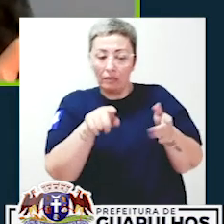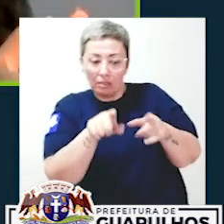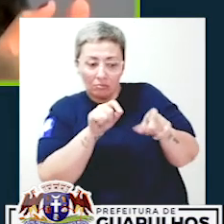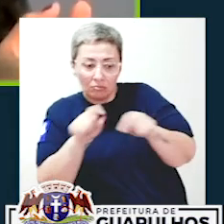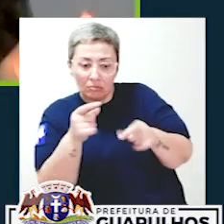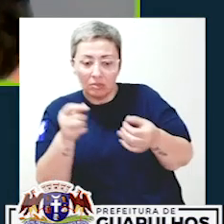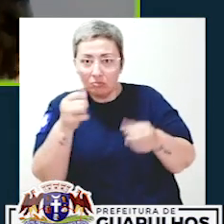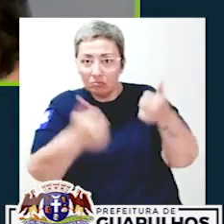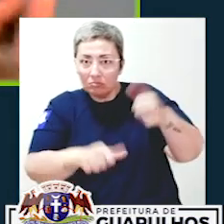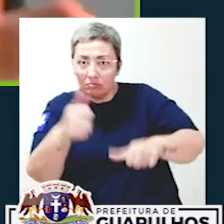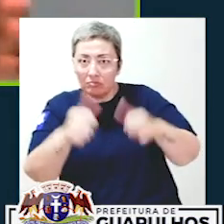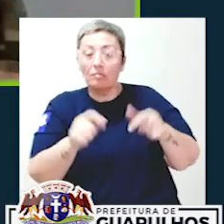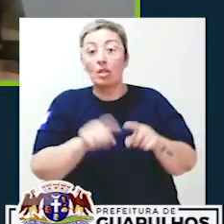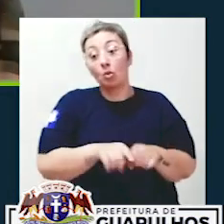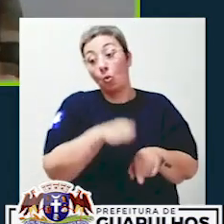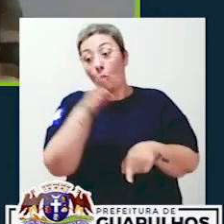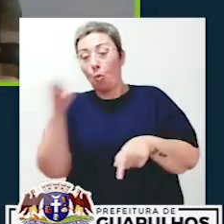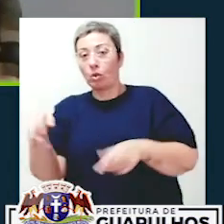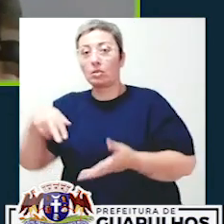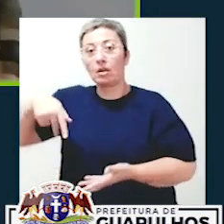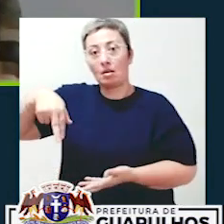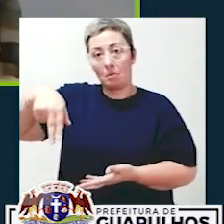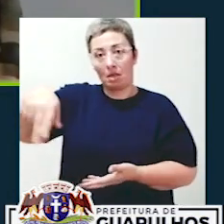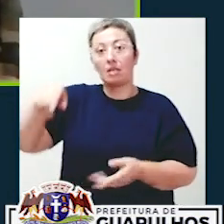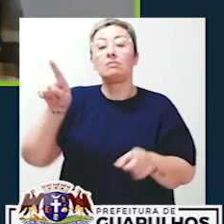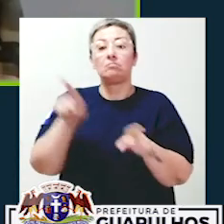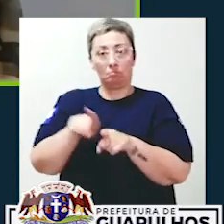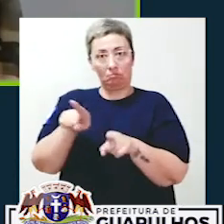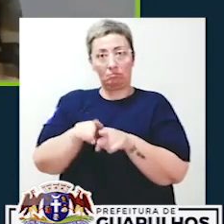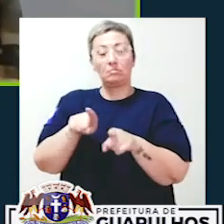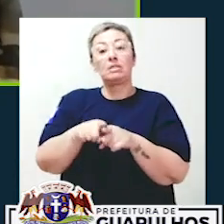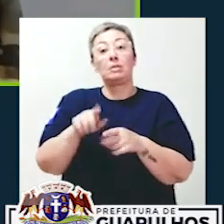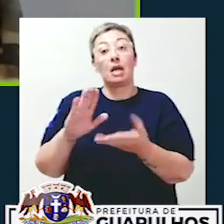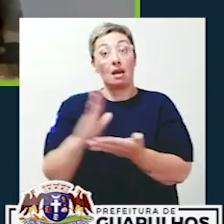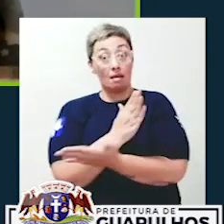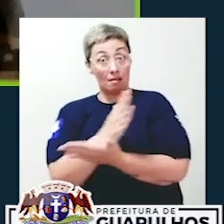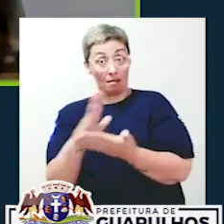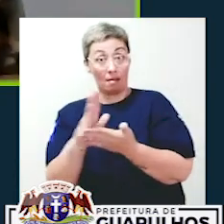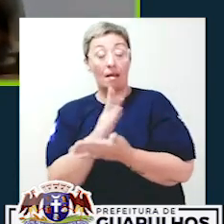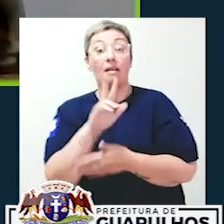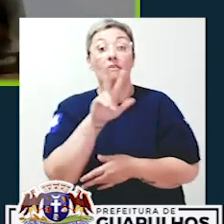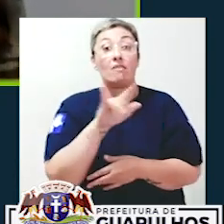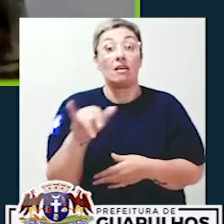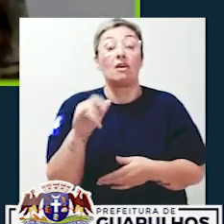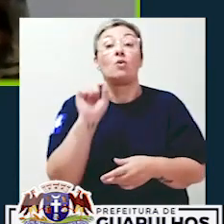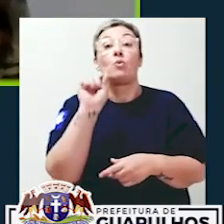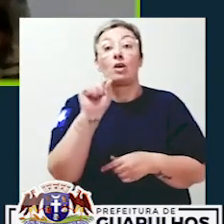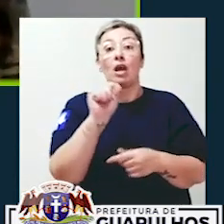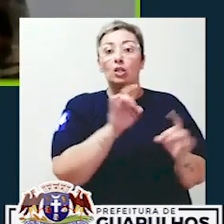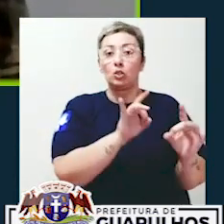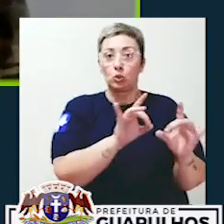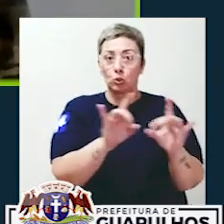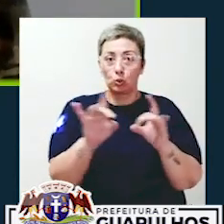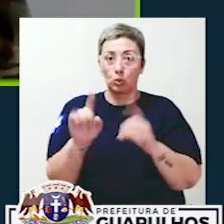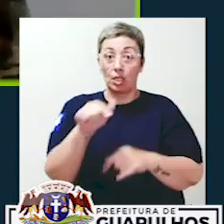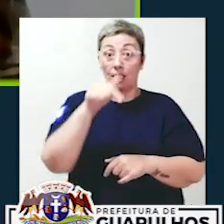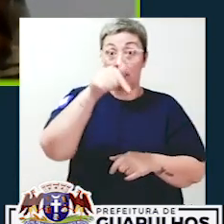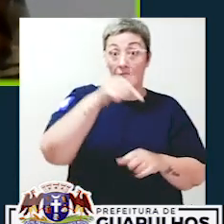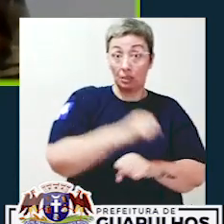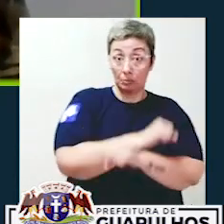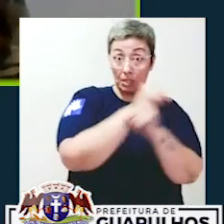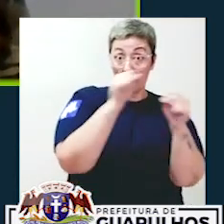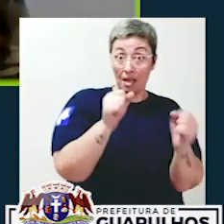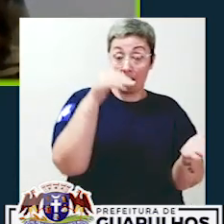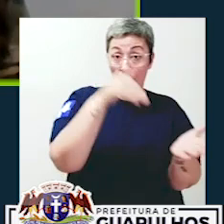para o atendimento com os carros e também, do outro lado, um atendimento aos pedestres. A triagem vai ser feita, então, todos os